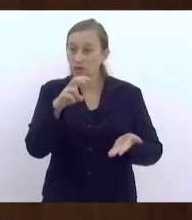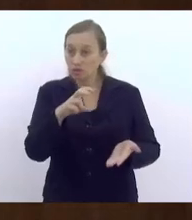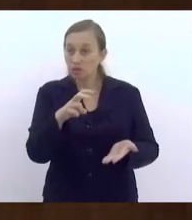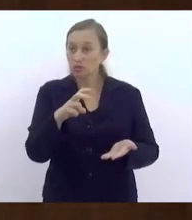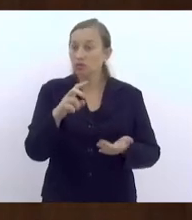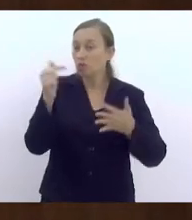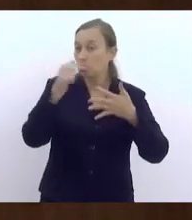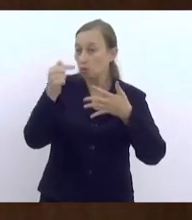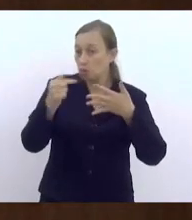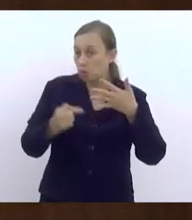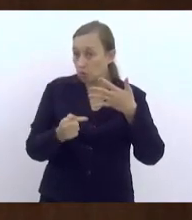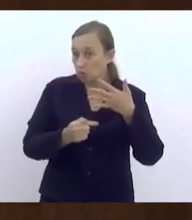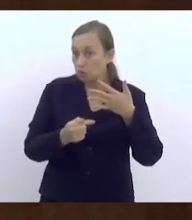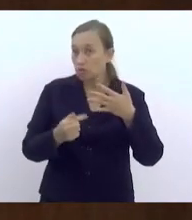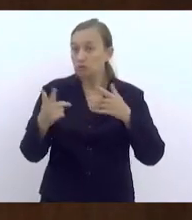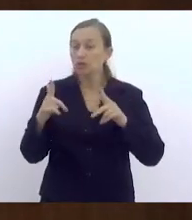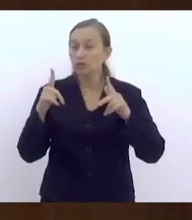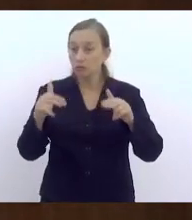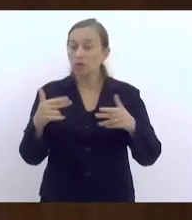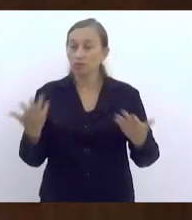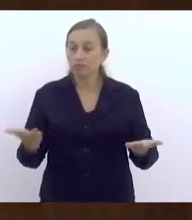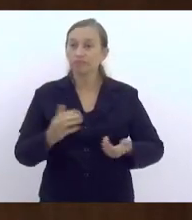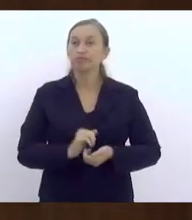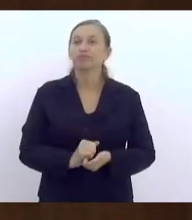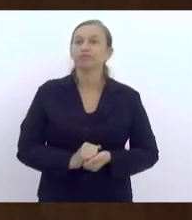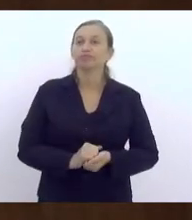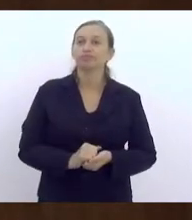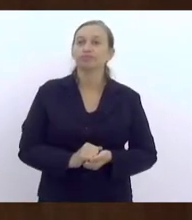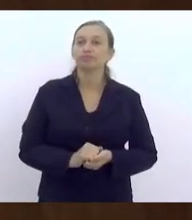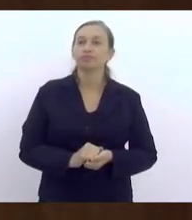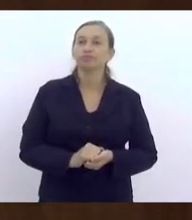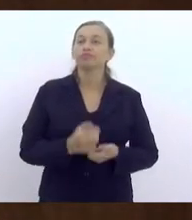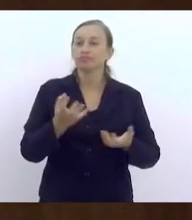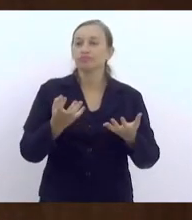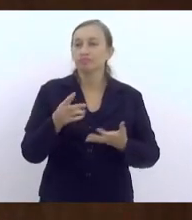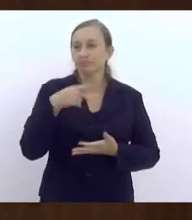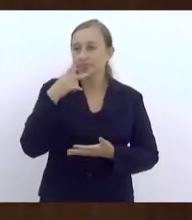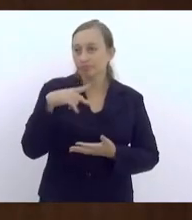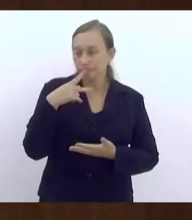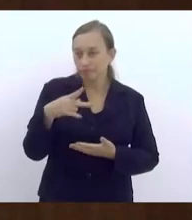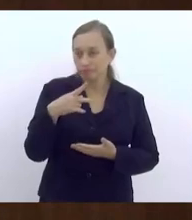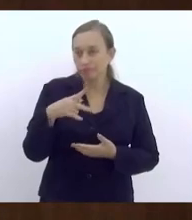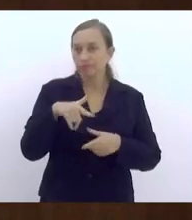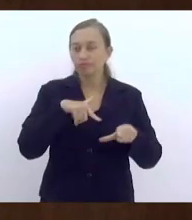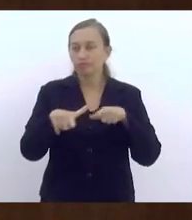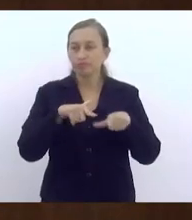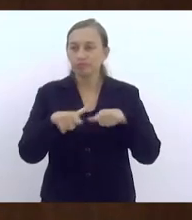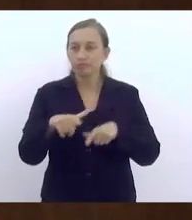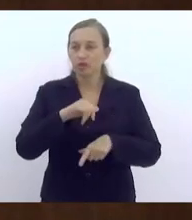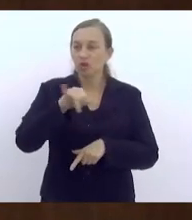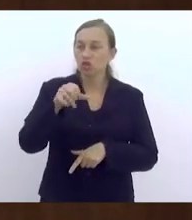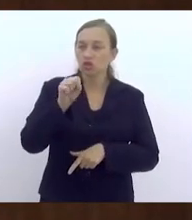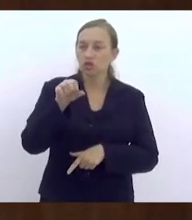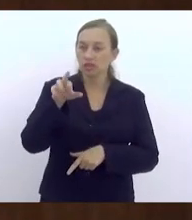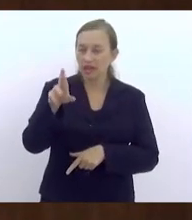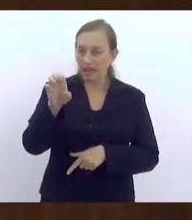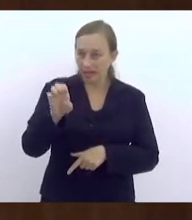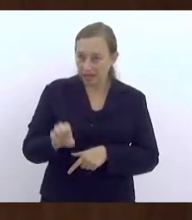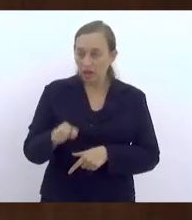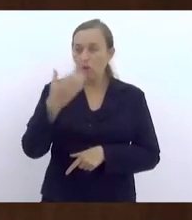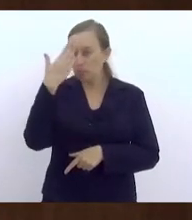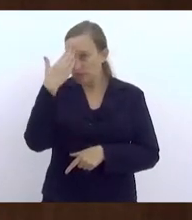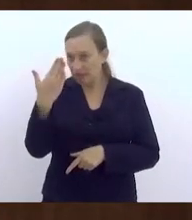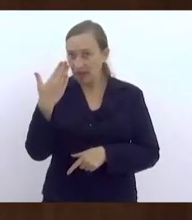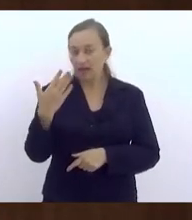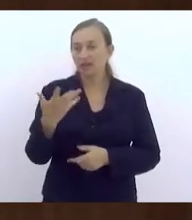alguns pontos em comum. Queria destacar do trabalho da Jocelene, muito obrigada por trazer